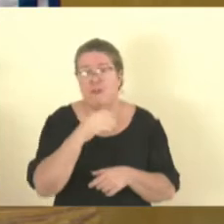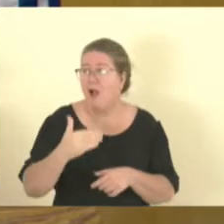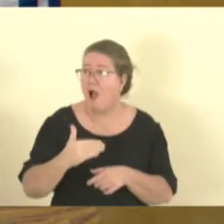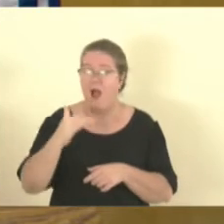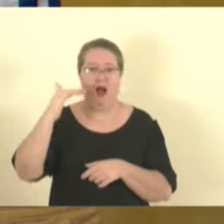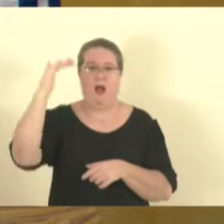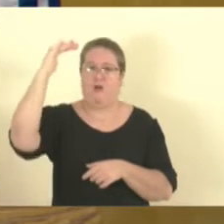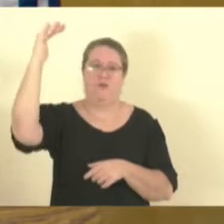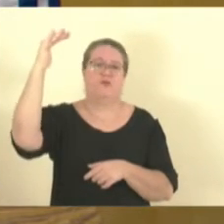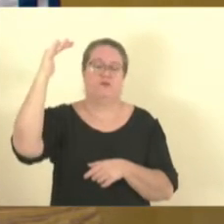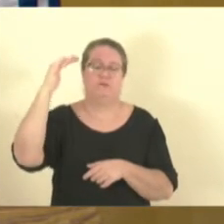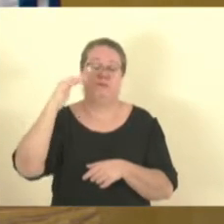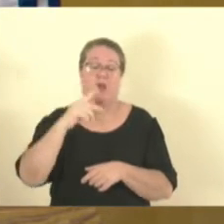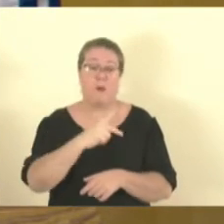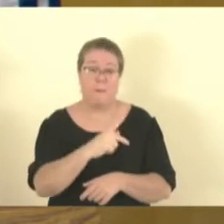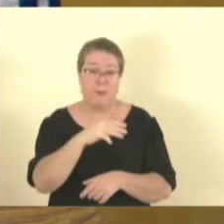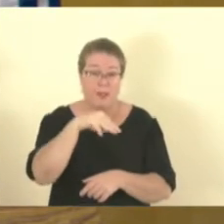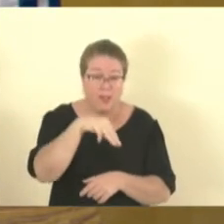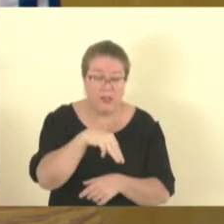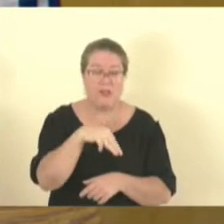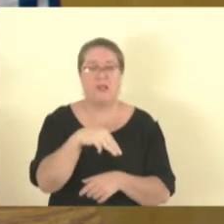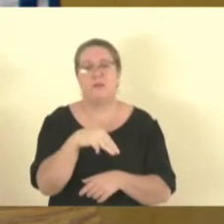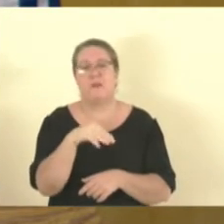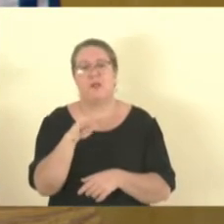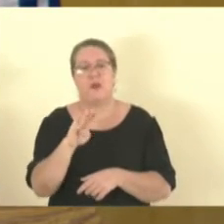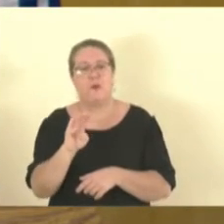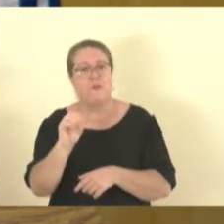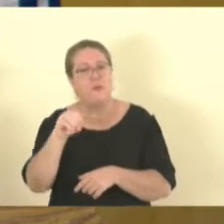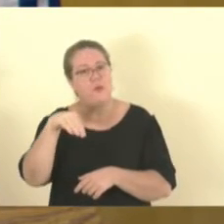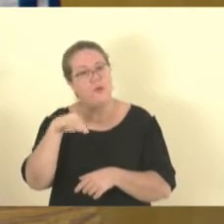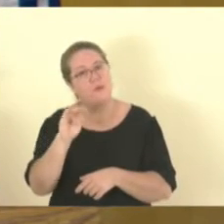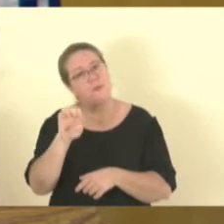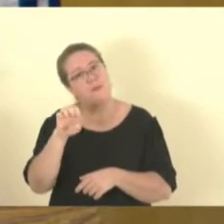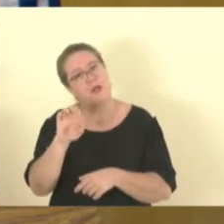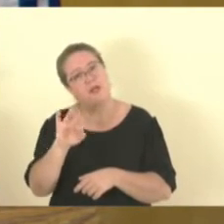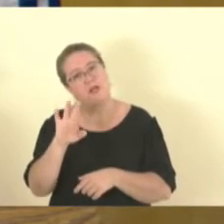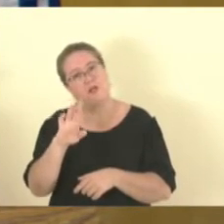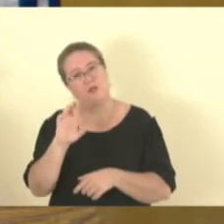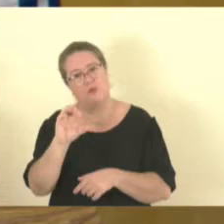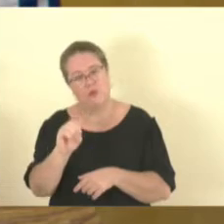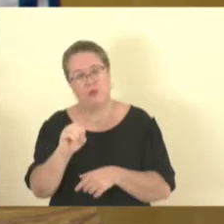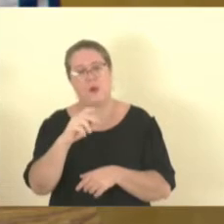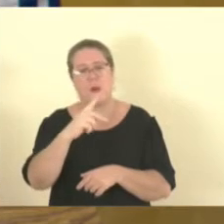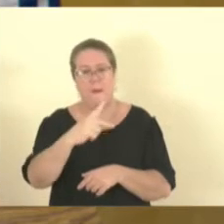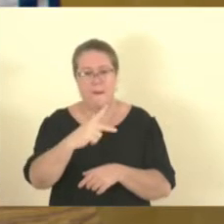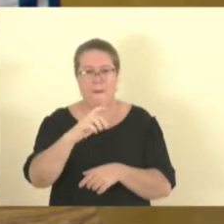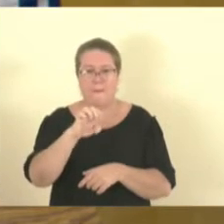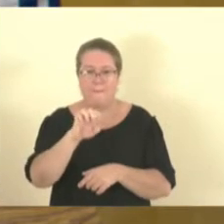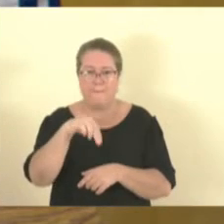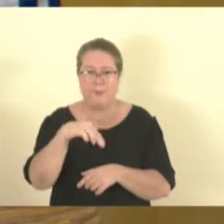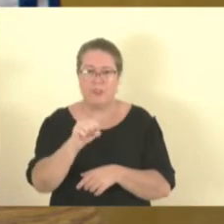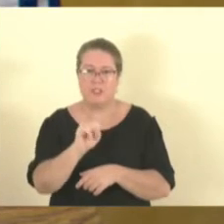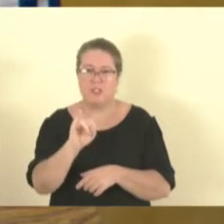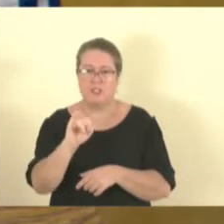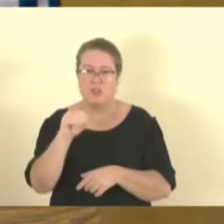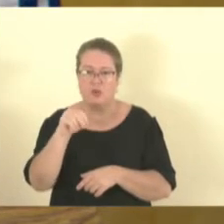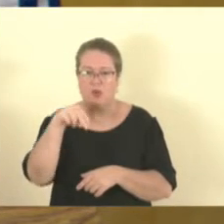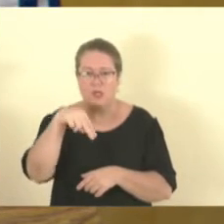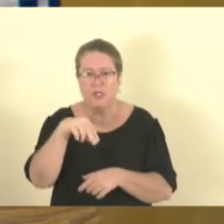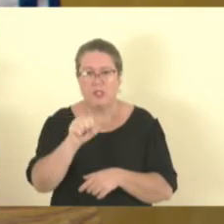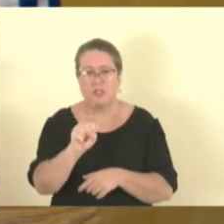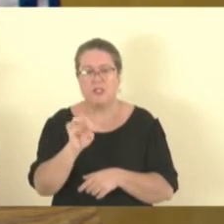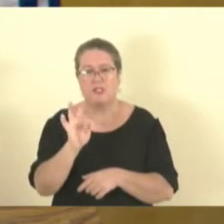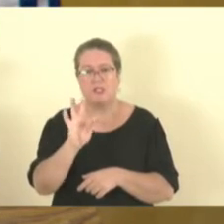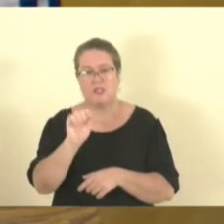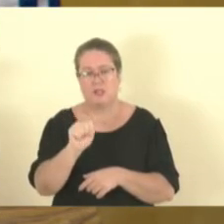de policiais militares, bombeiros militares, de pensionistas pegarem empréstimos, digamos assim, por exemplo, de 10